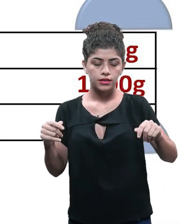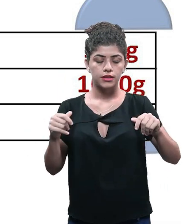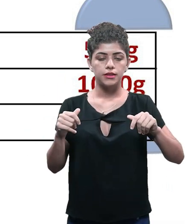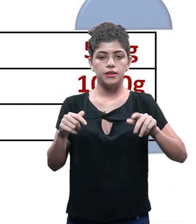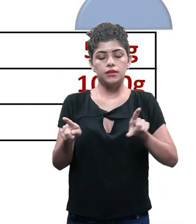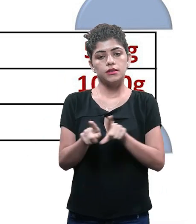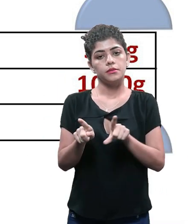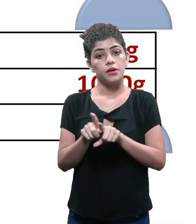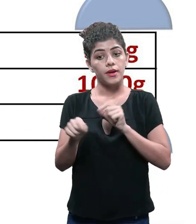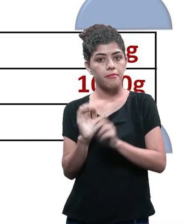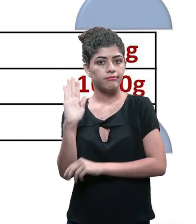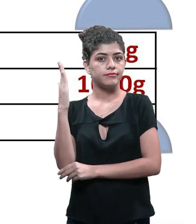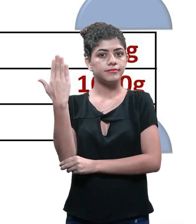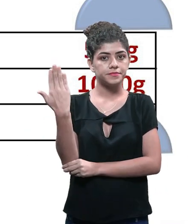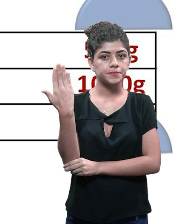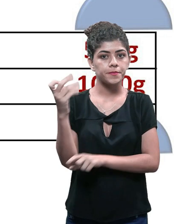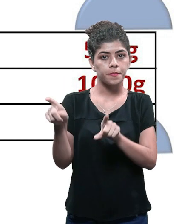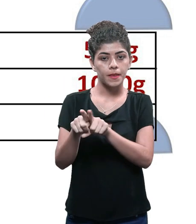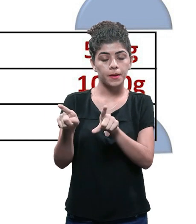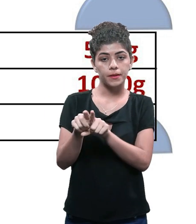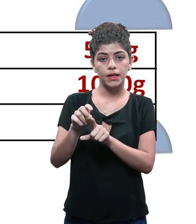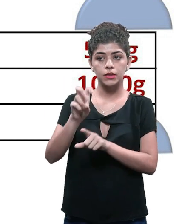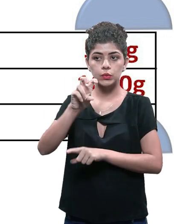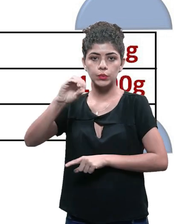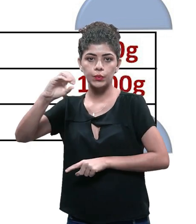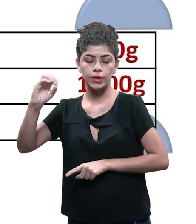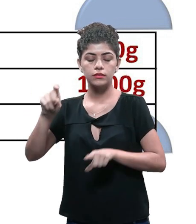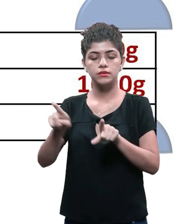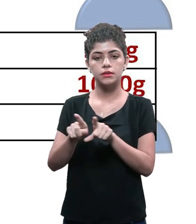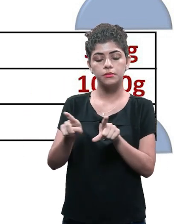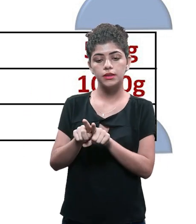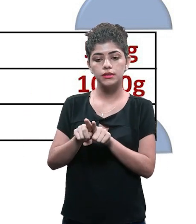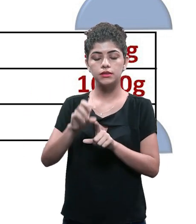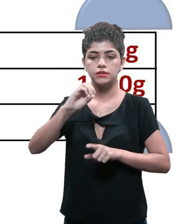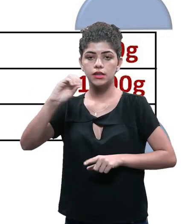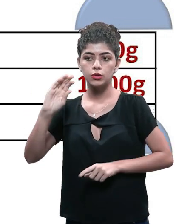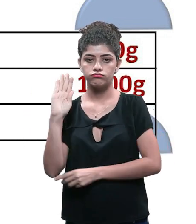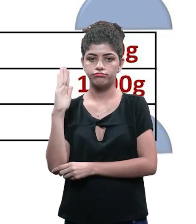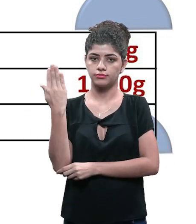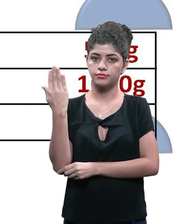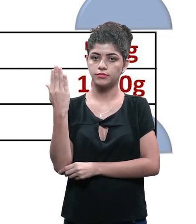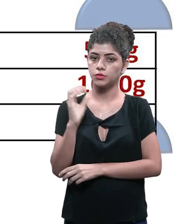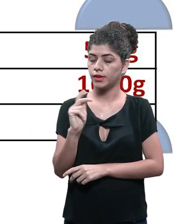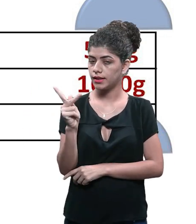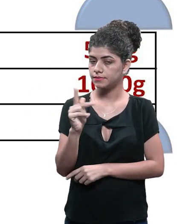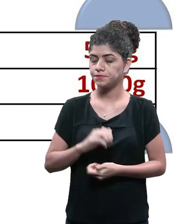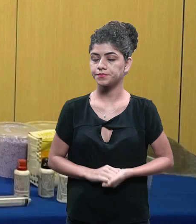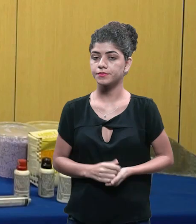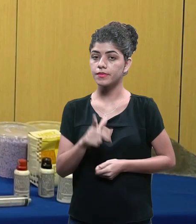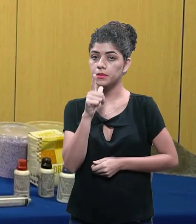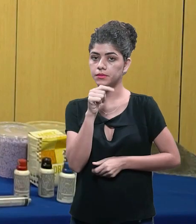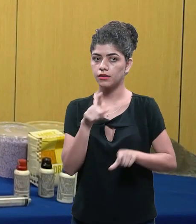de areia 500 gramas de madeira 500 gramas de água e 500 gramas de madeira